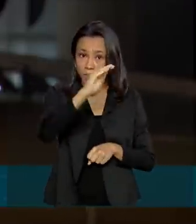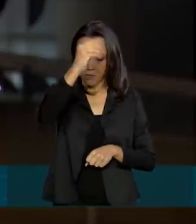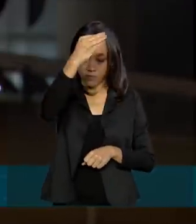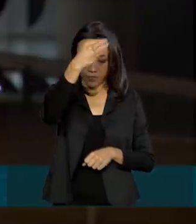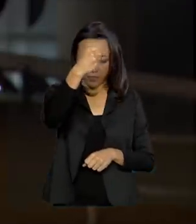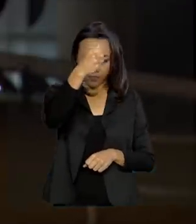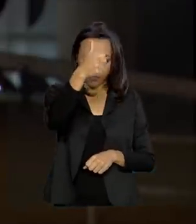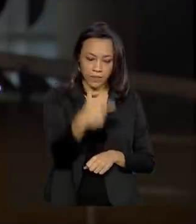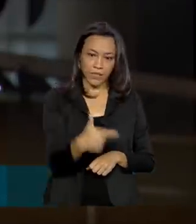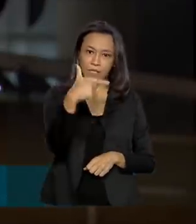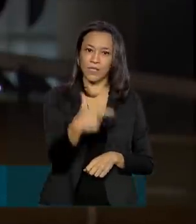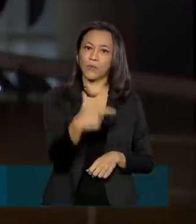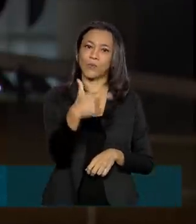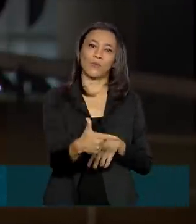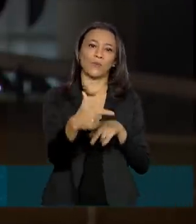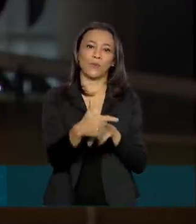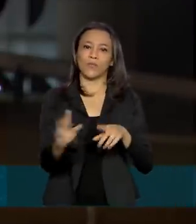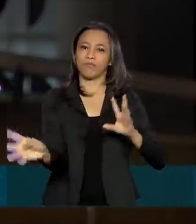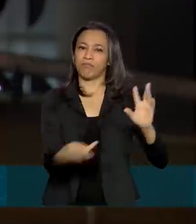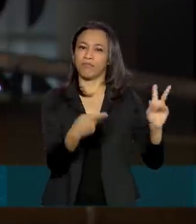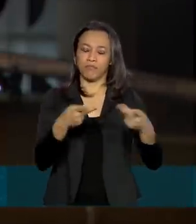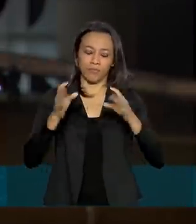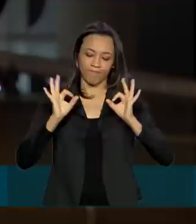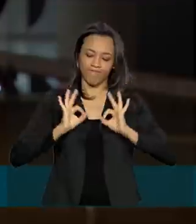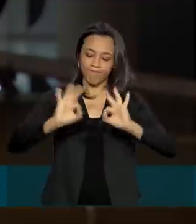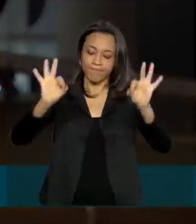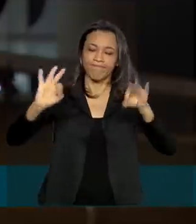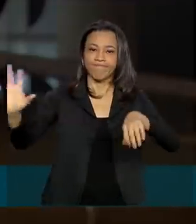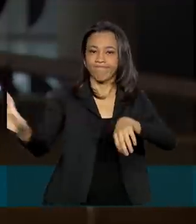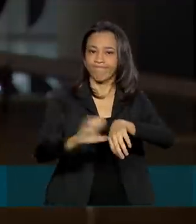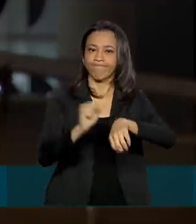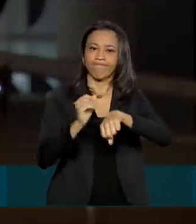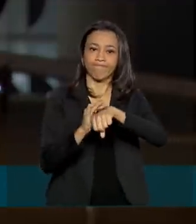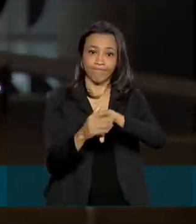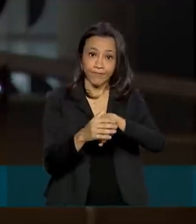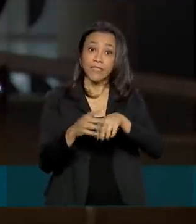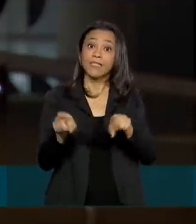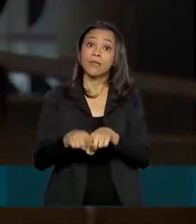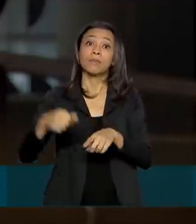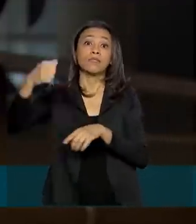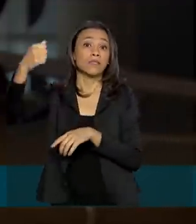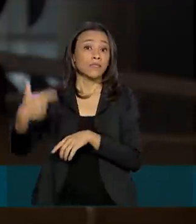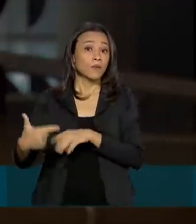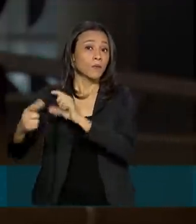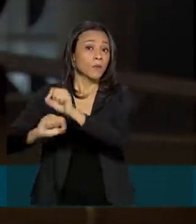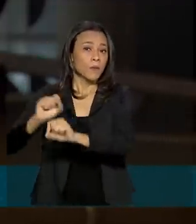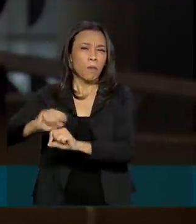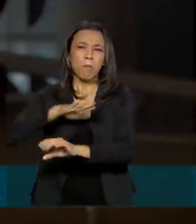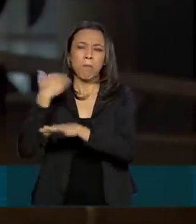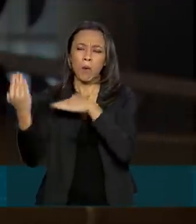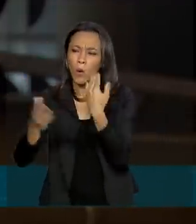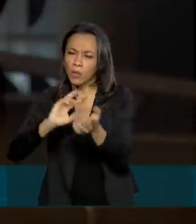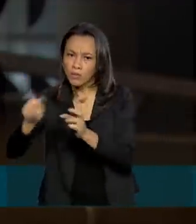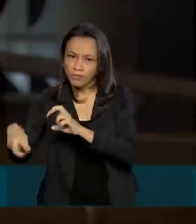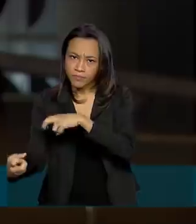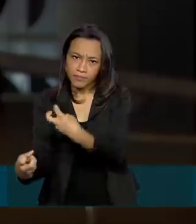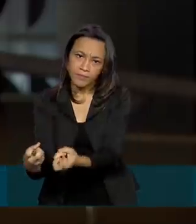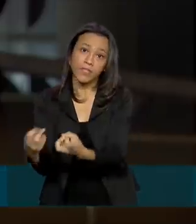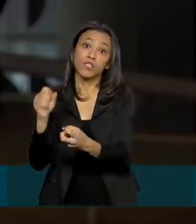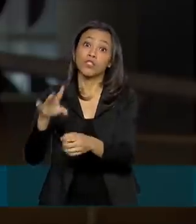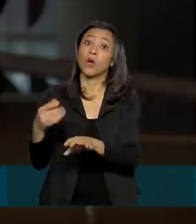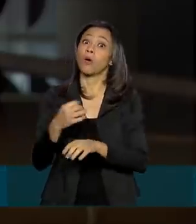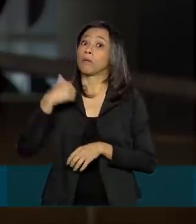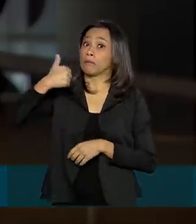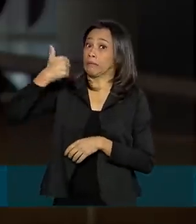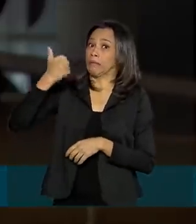segunda colocação no número total de casos confirmados e também a segunda posição no número absoluto de mortos, atrás apenas dos